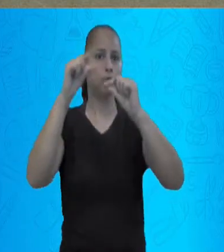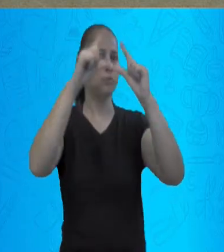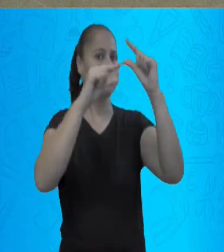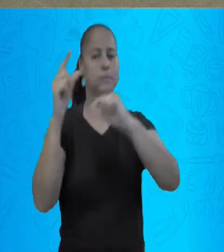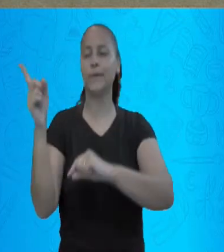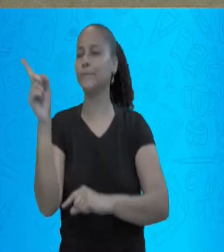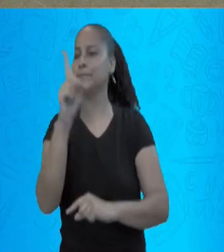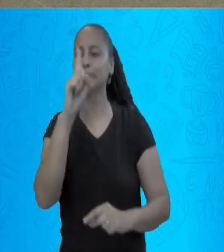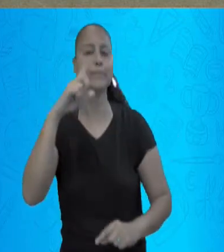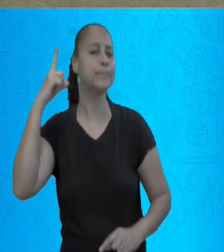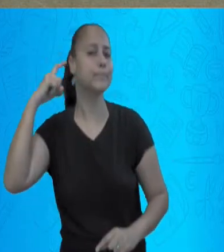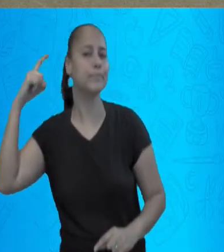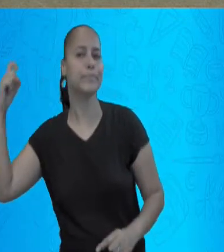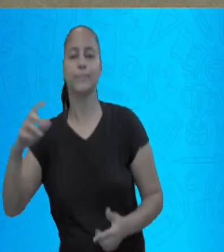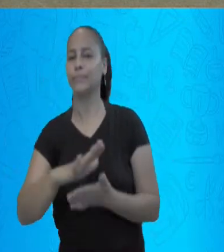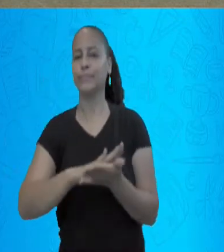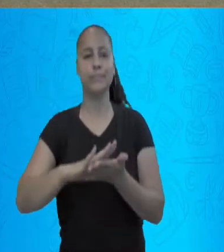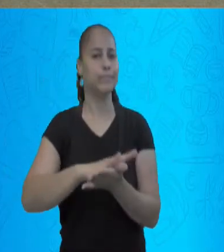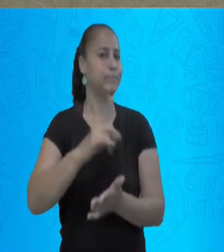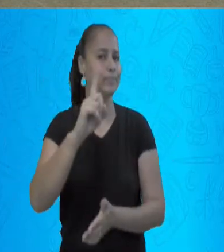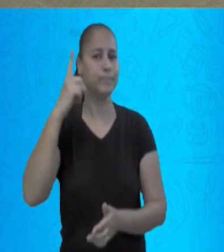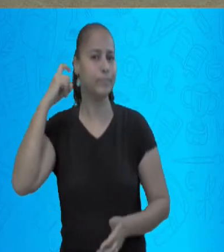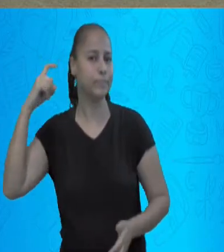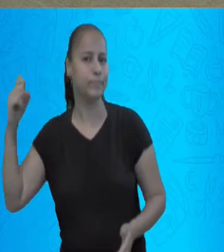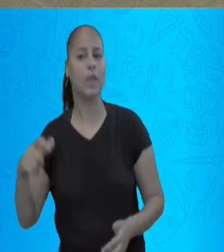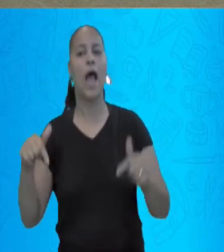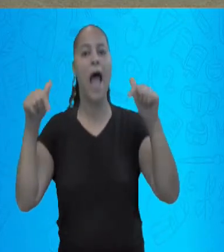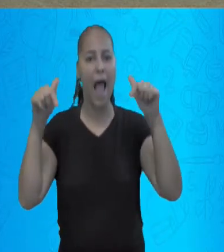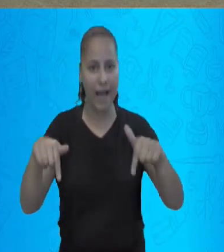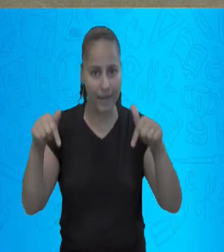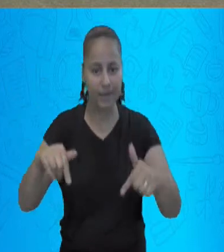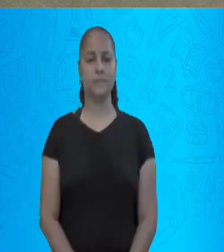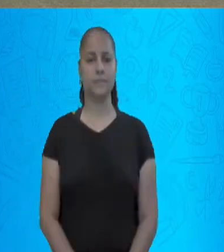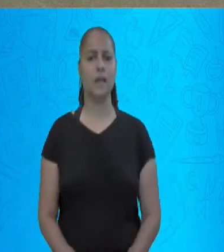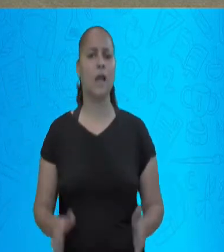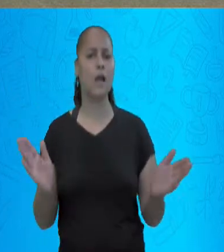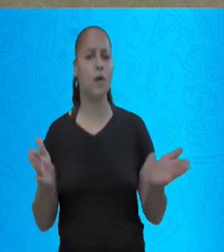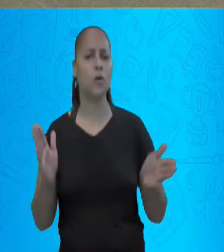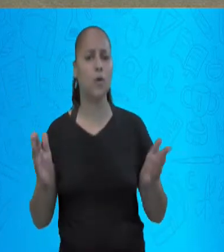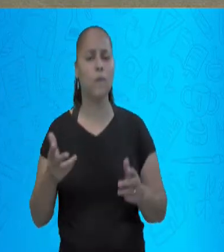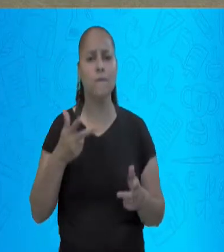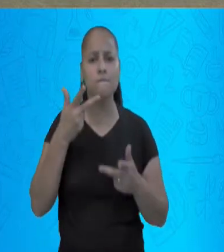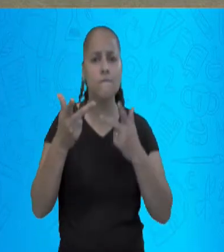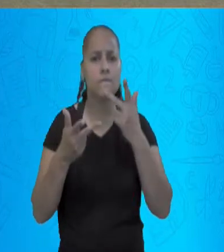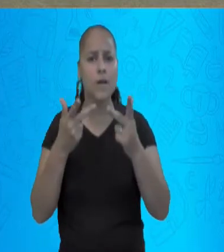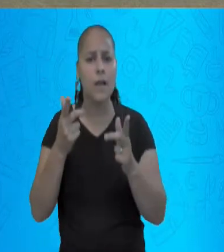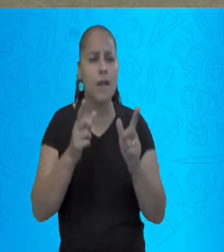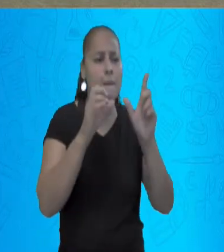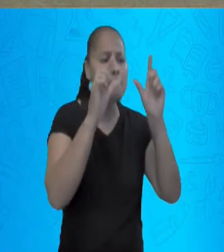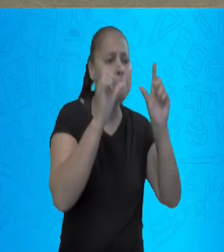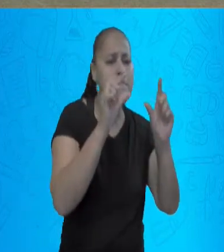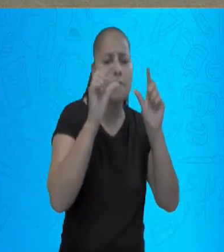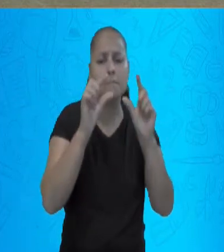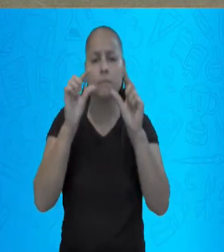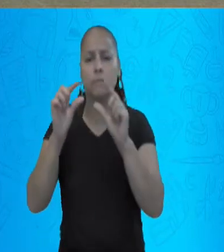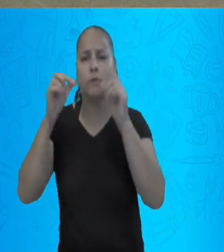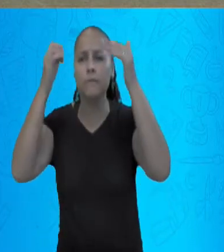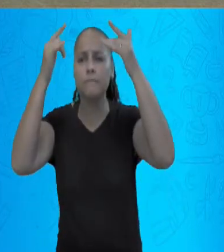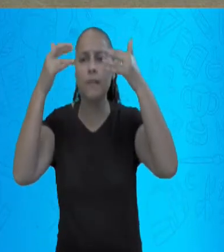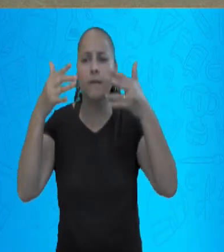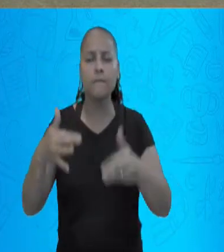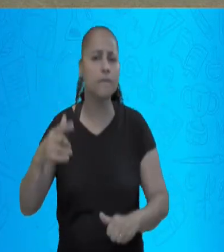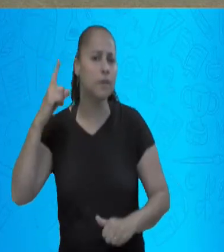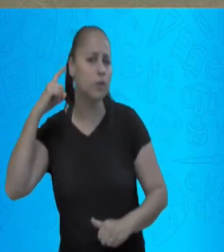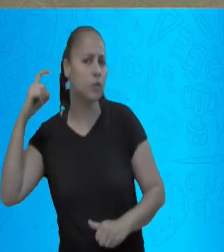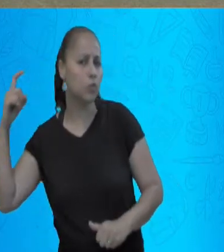O som só é possível aqui no nosso planeta. Agora nós vamos falar sobre as propriedades que